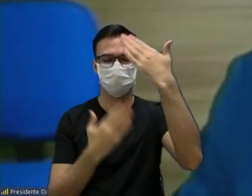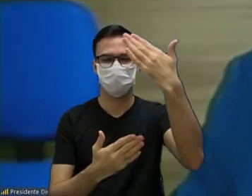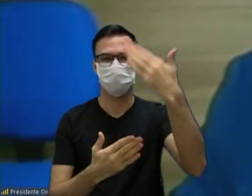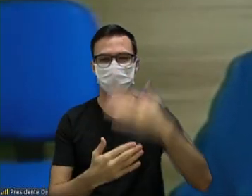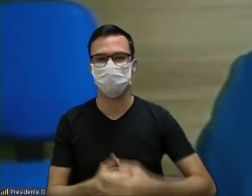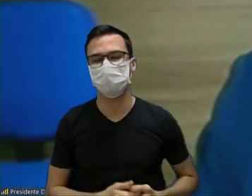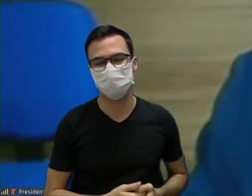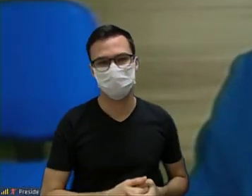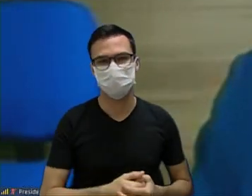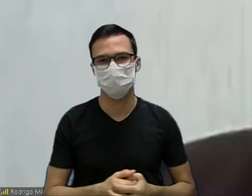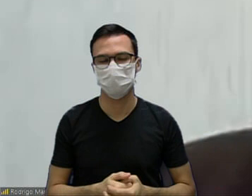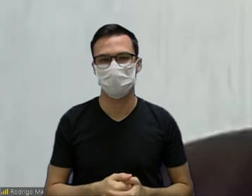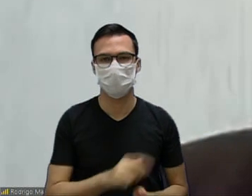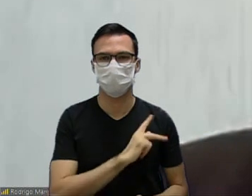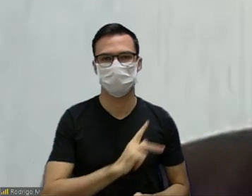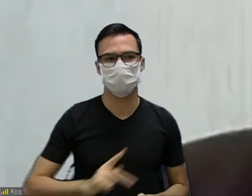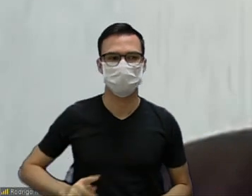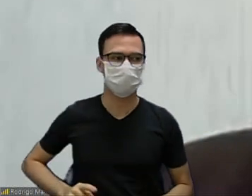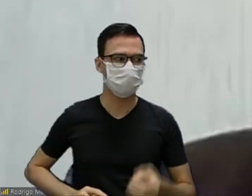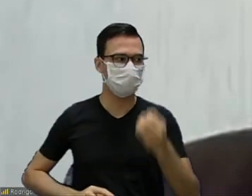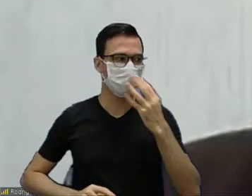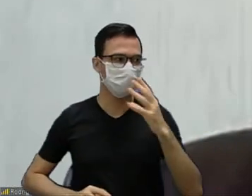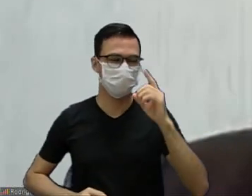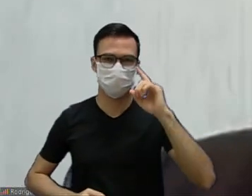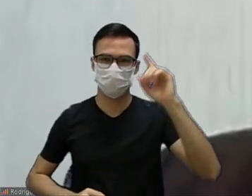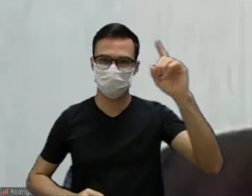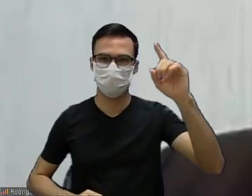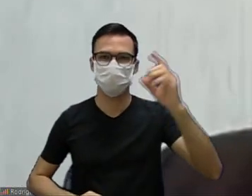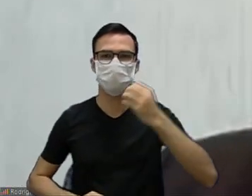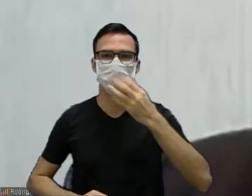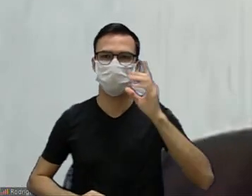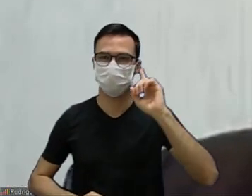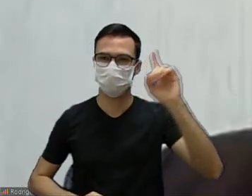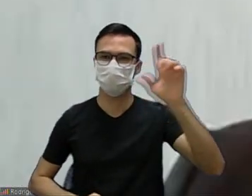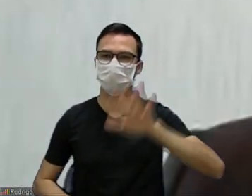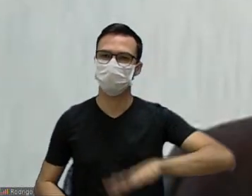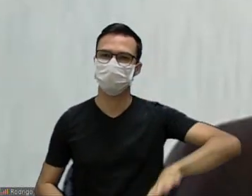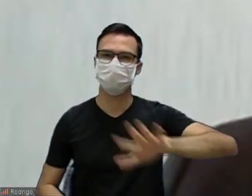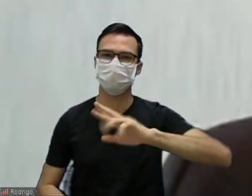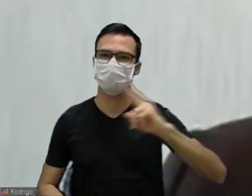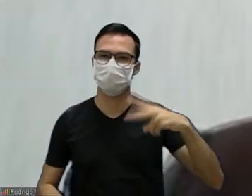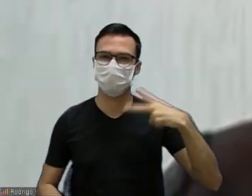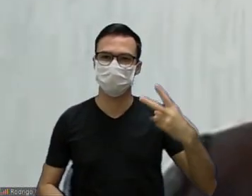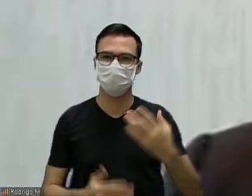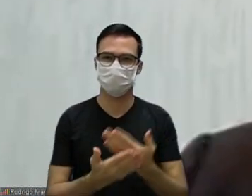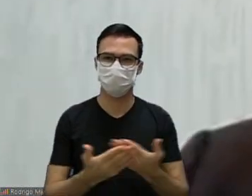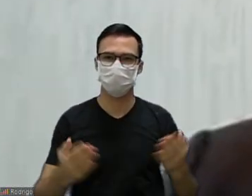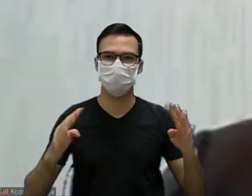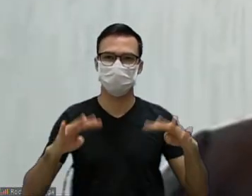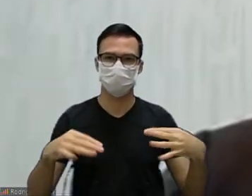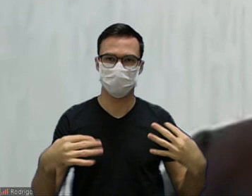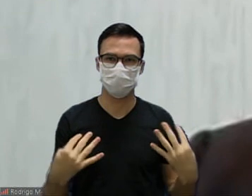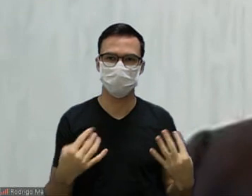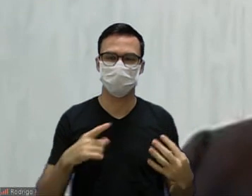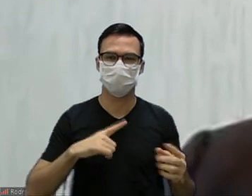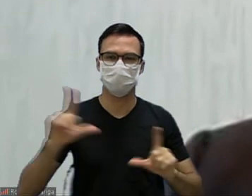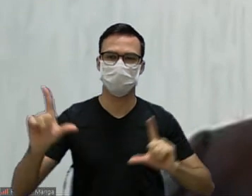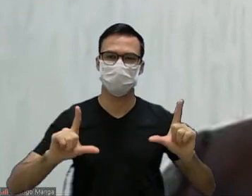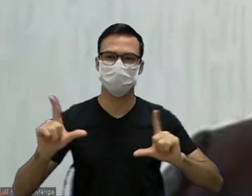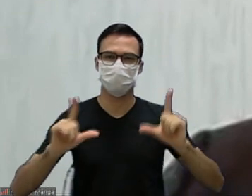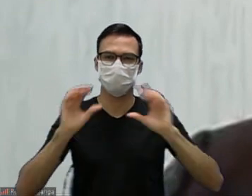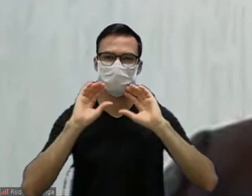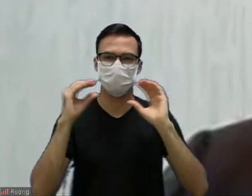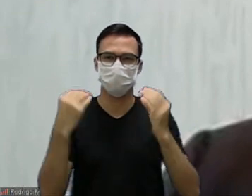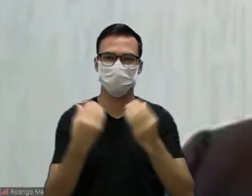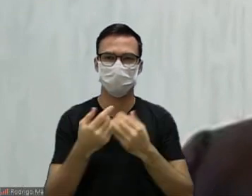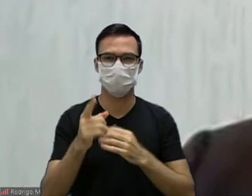Cintia presidente bom dia bom dia a todos os colegas vereadores todos que nos assistem pela TV Câmara ou